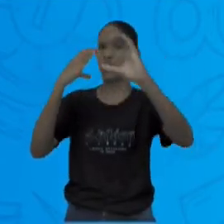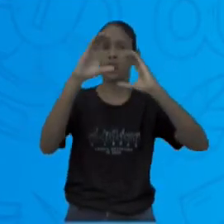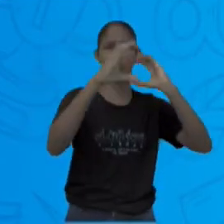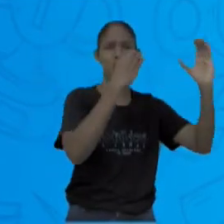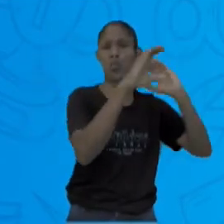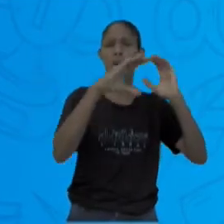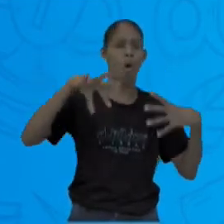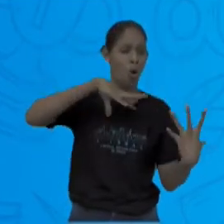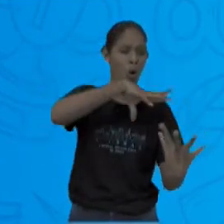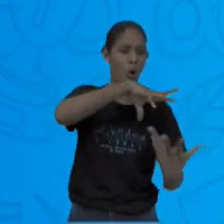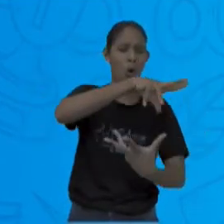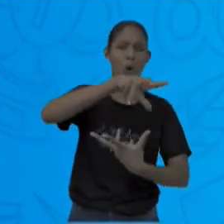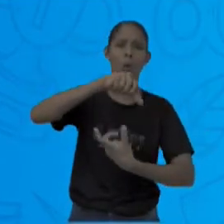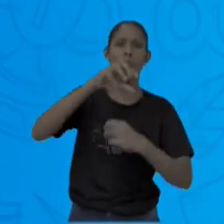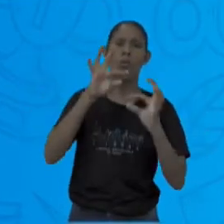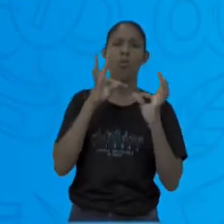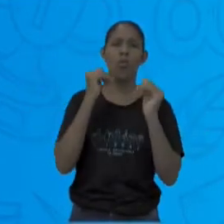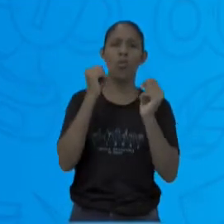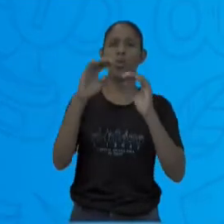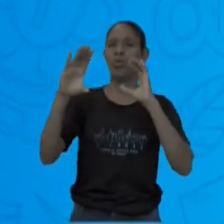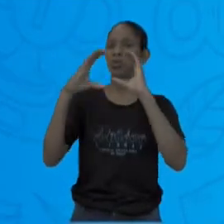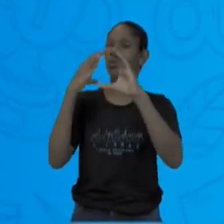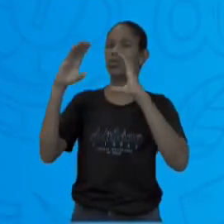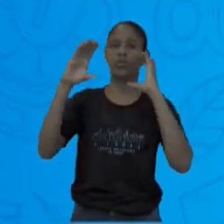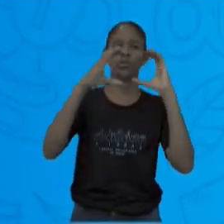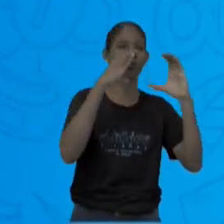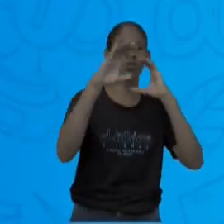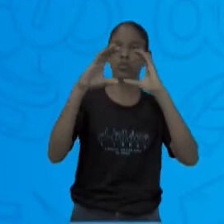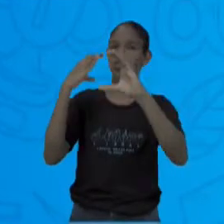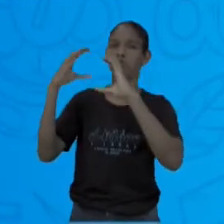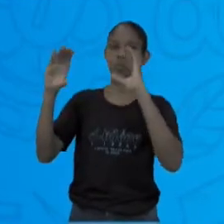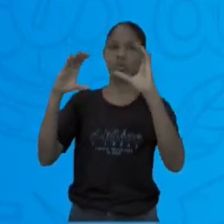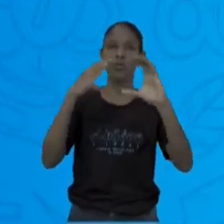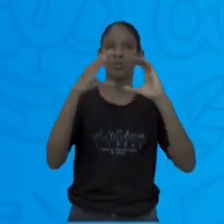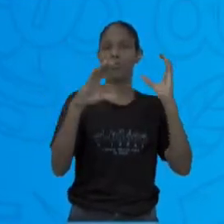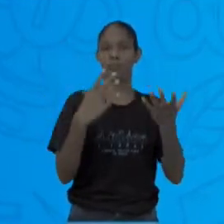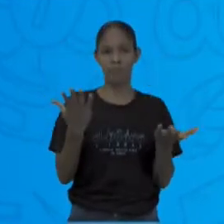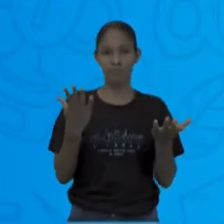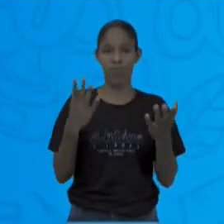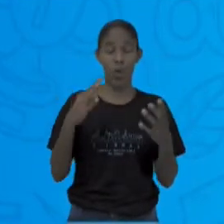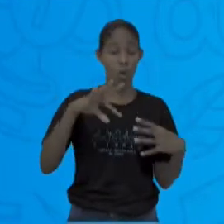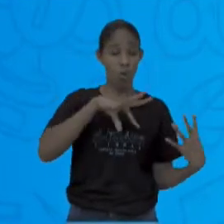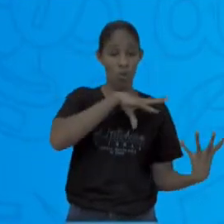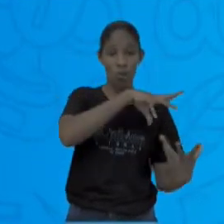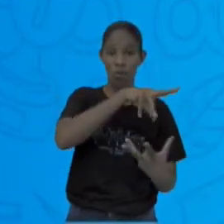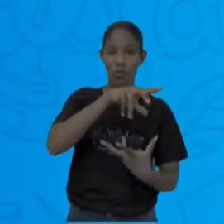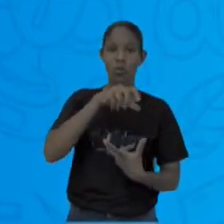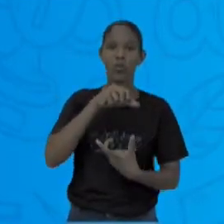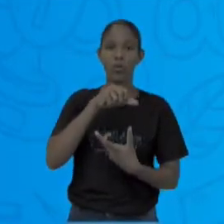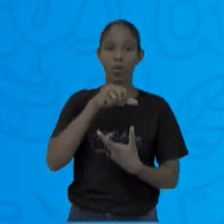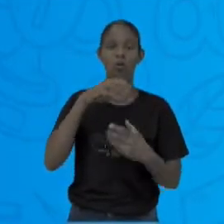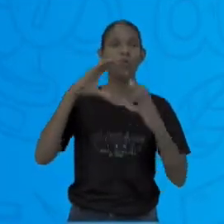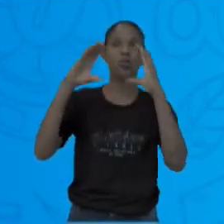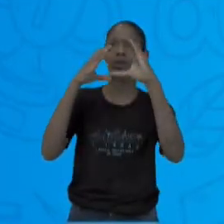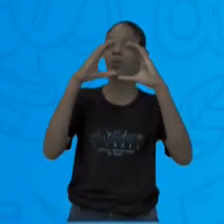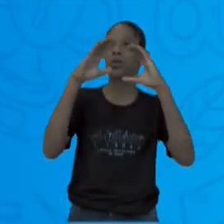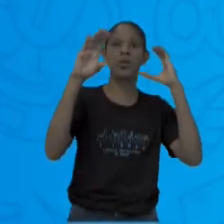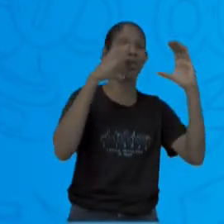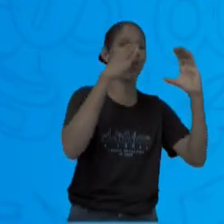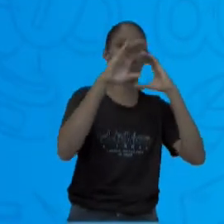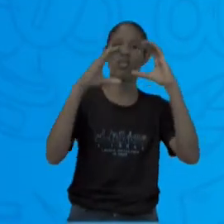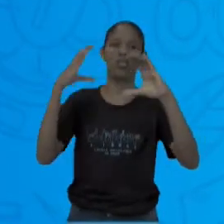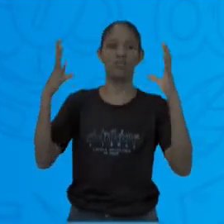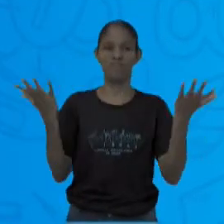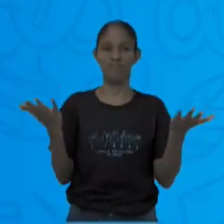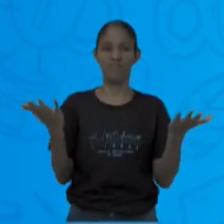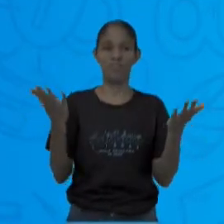mundo todo está no ramo da comunicação. Essa comunicação em massa é o